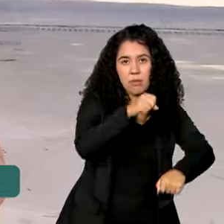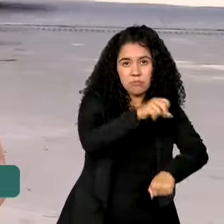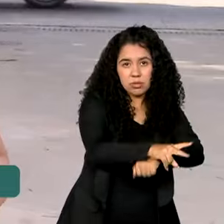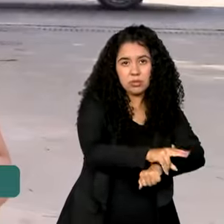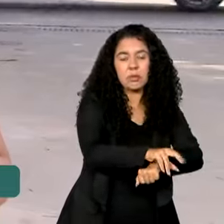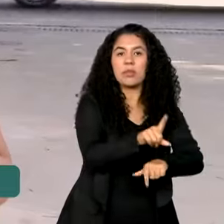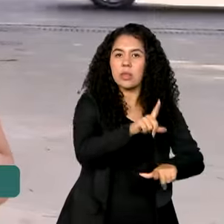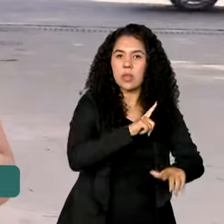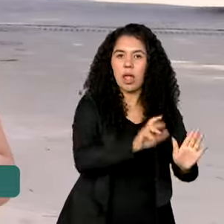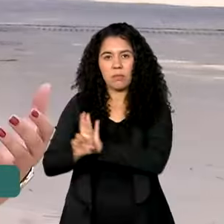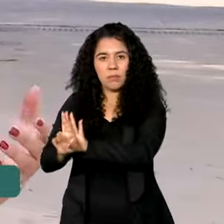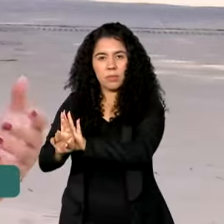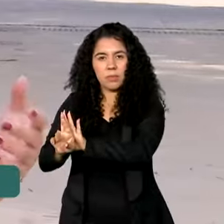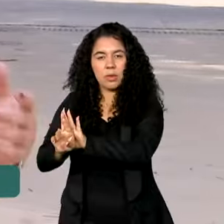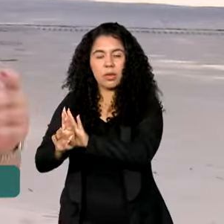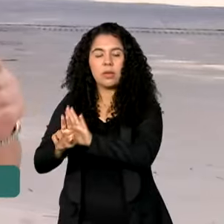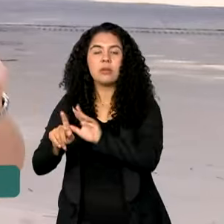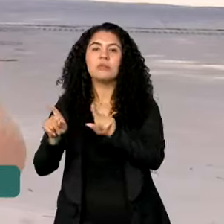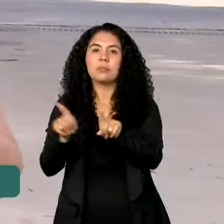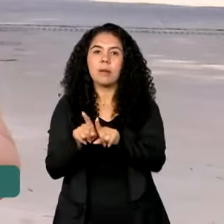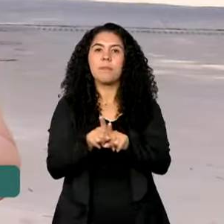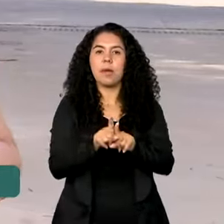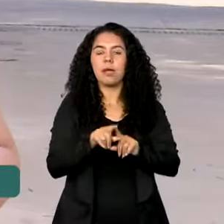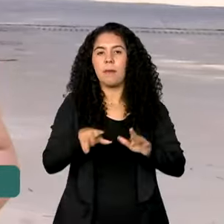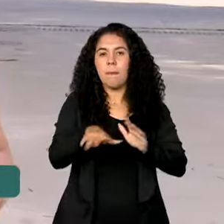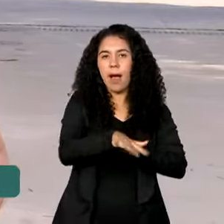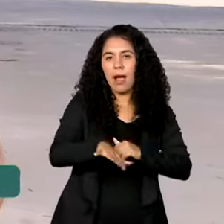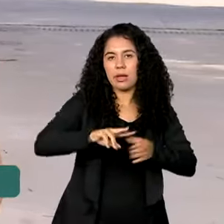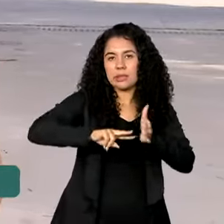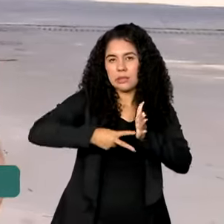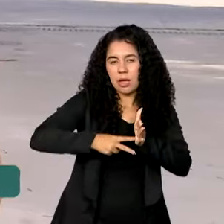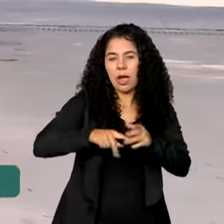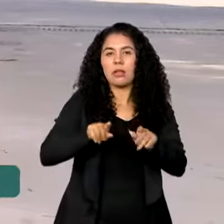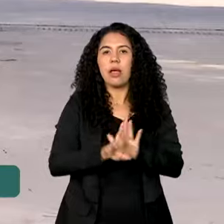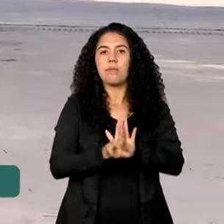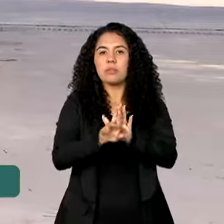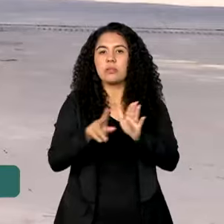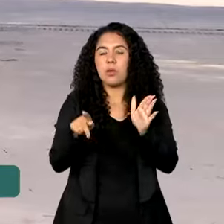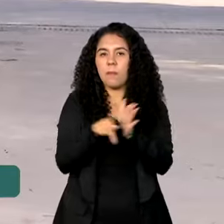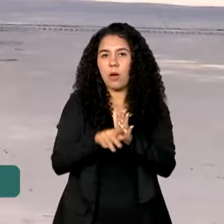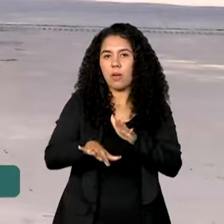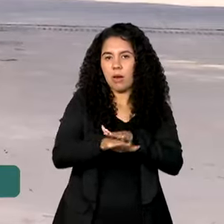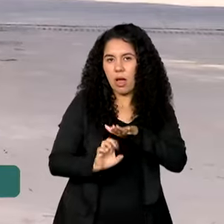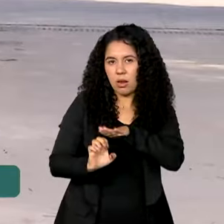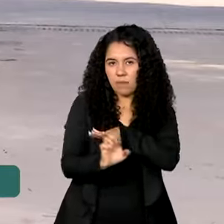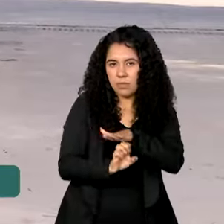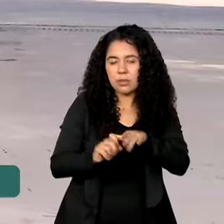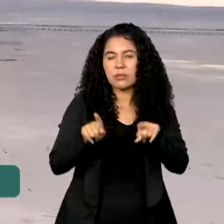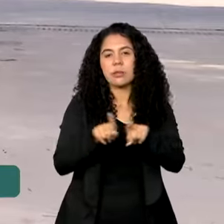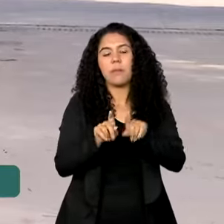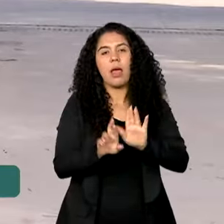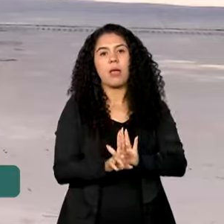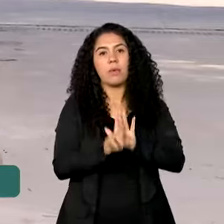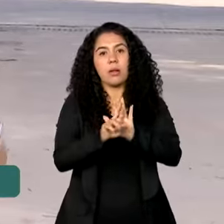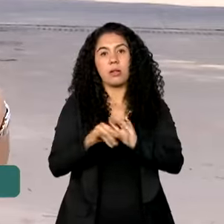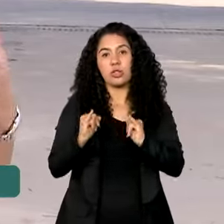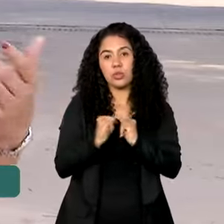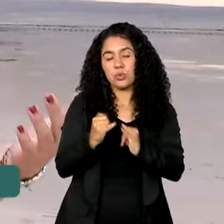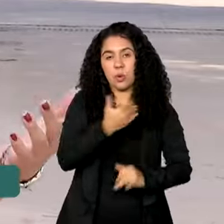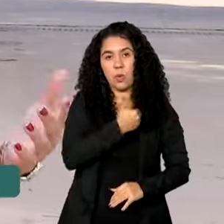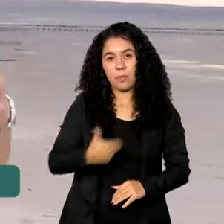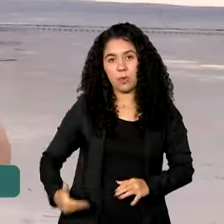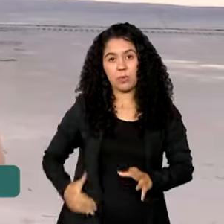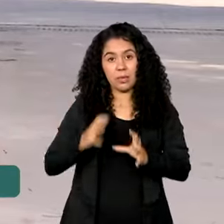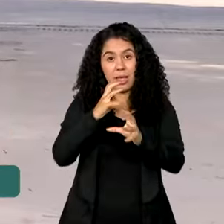representantes de entidades empresariais e também de instituições públicas. O plano contém 79